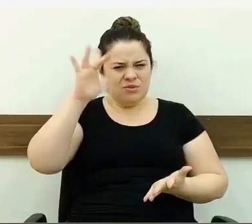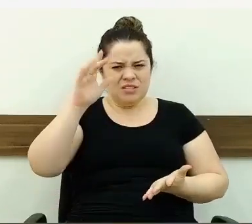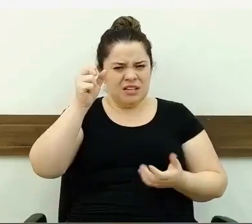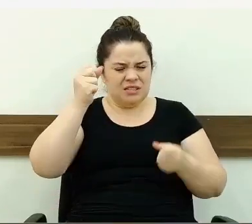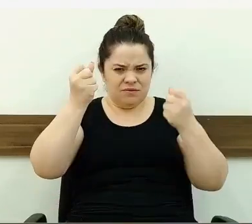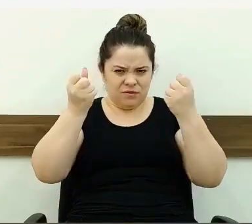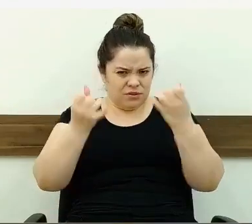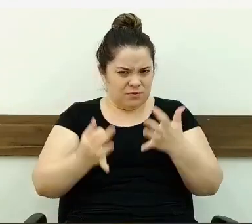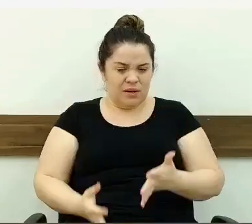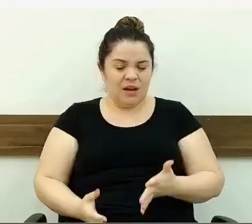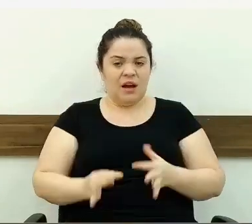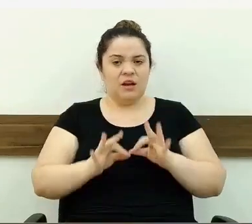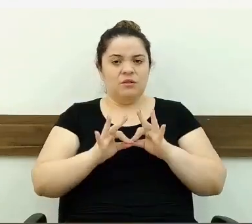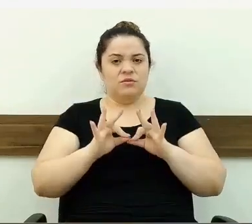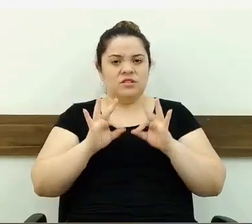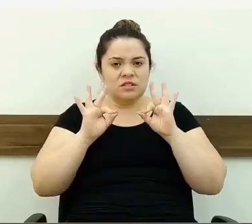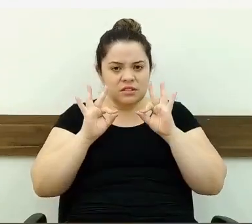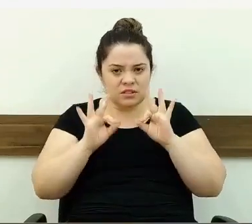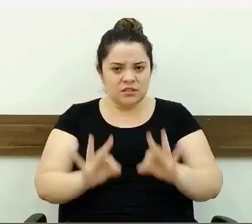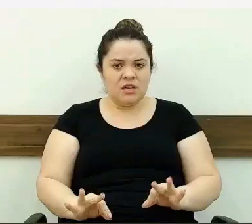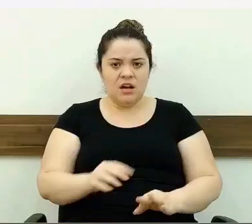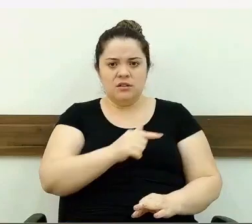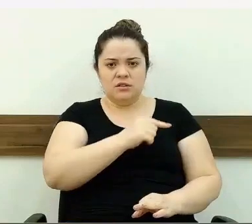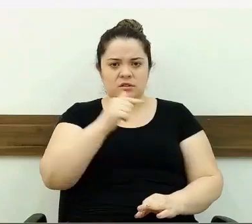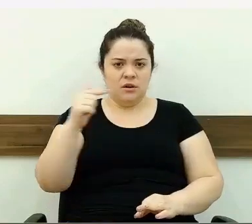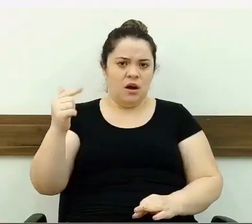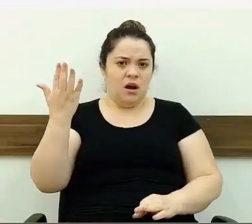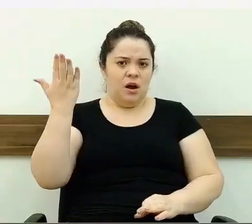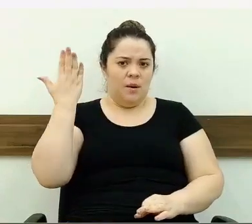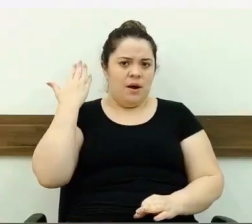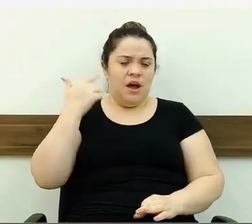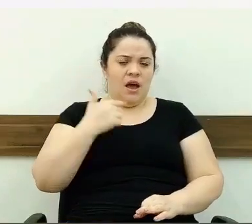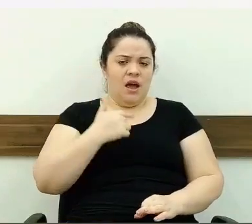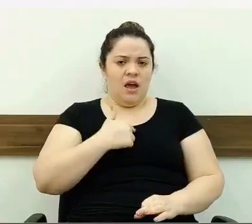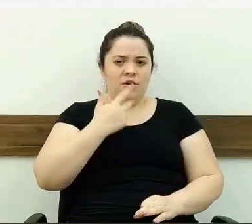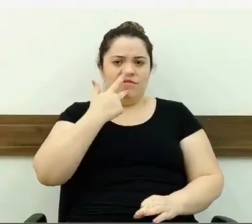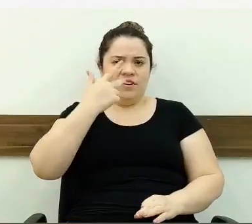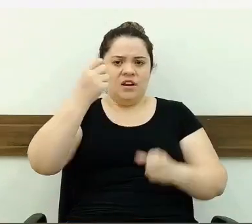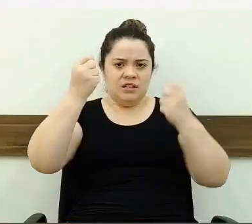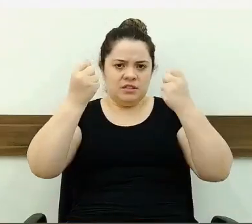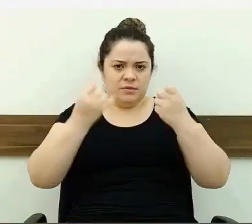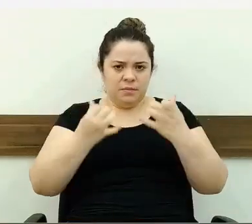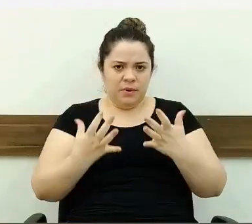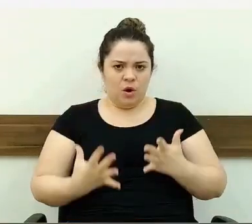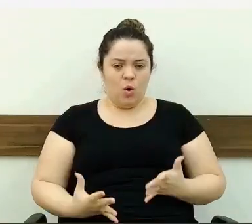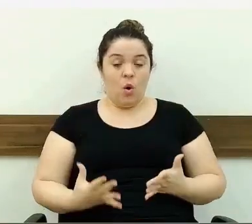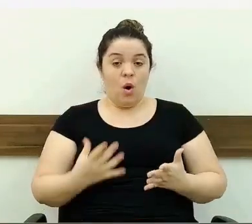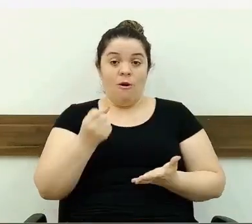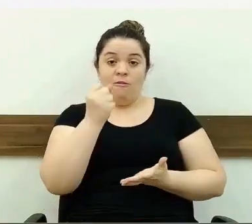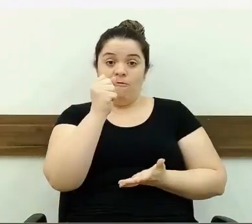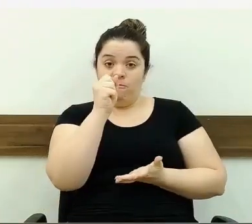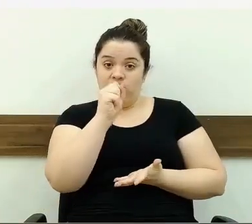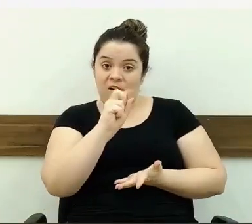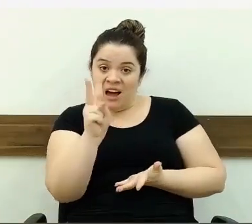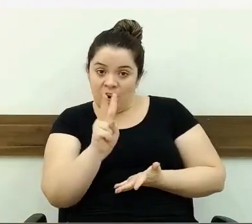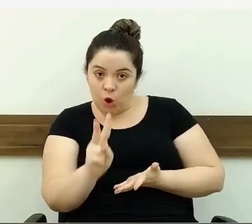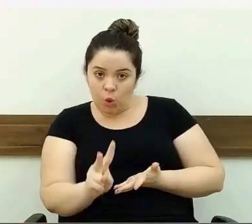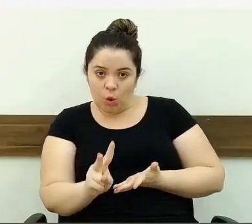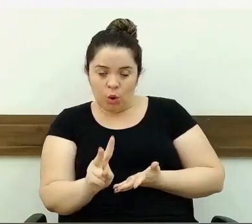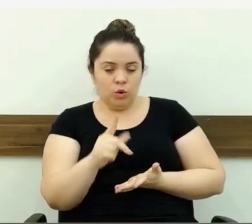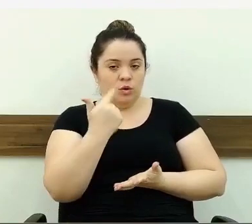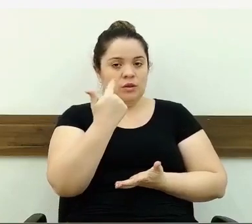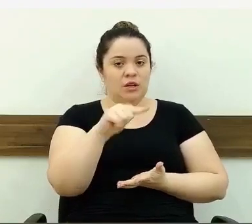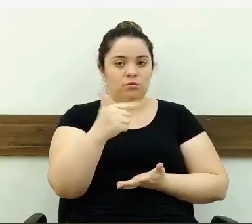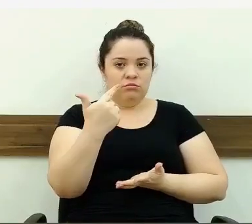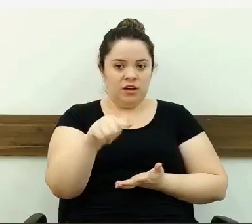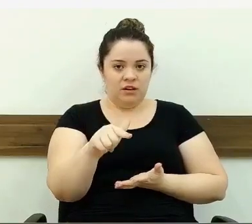passada. No meu projeto, eu não estipulo valor a ser gasto no kit lanche. Eu deixo